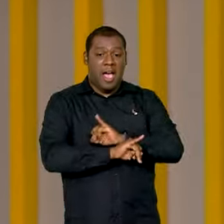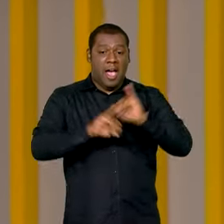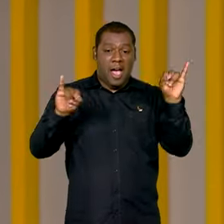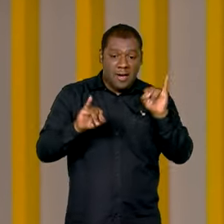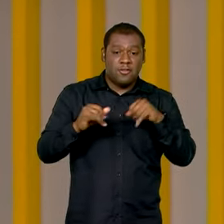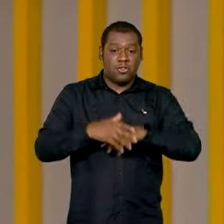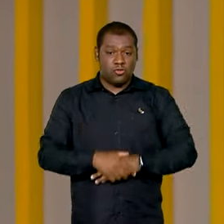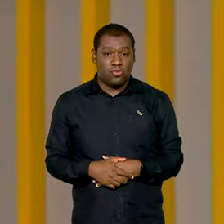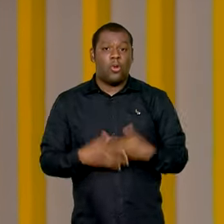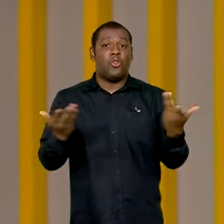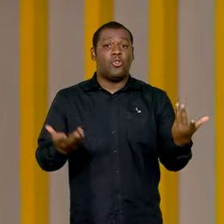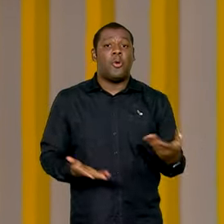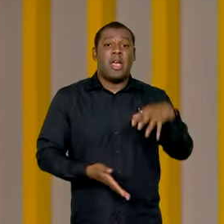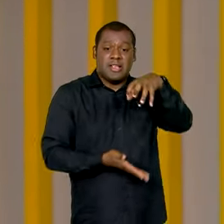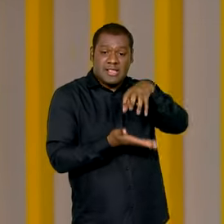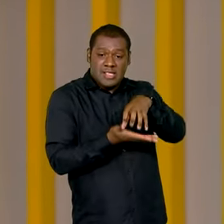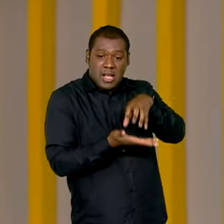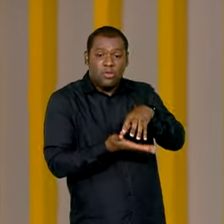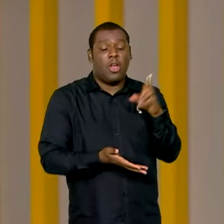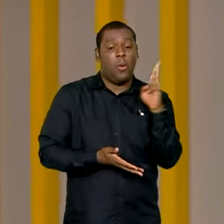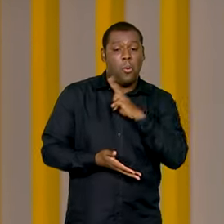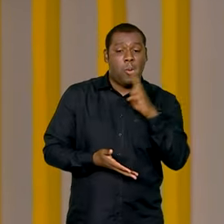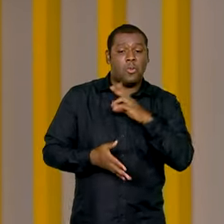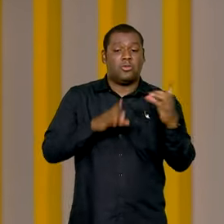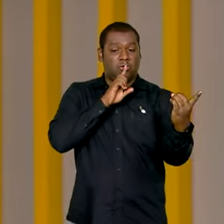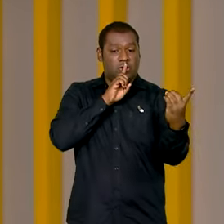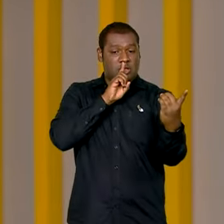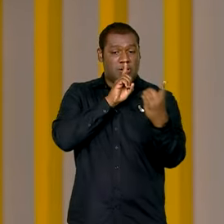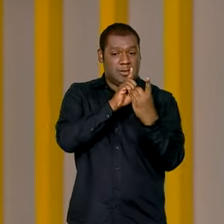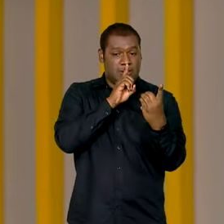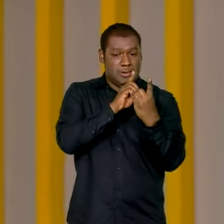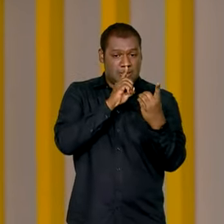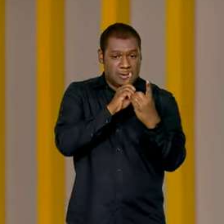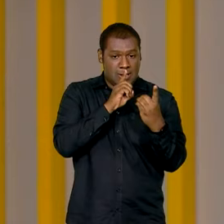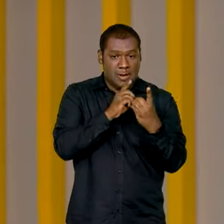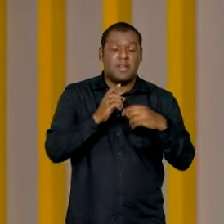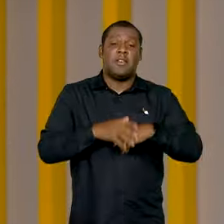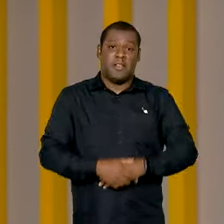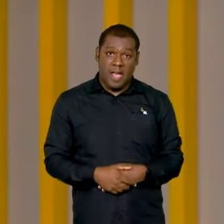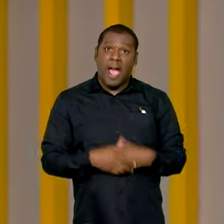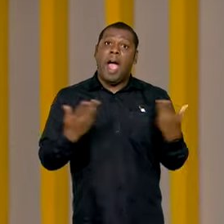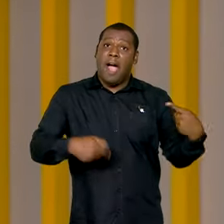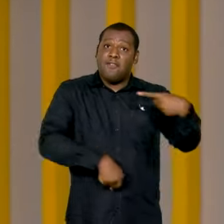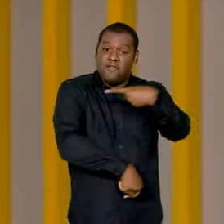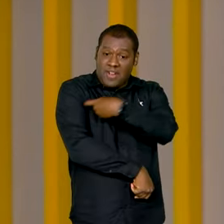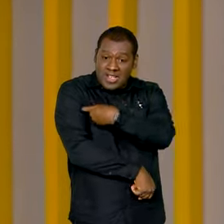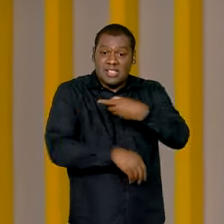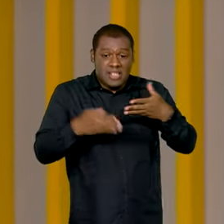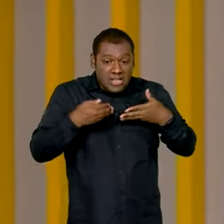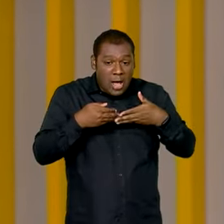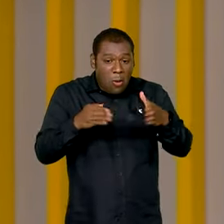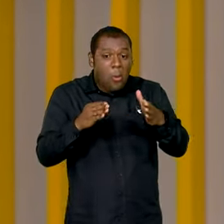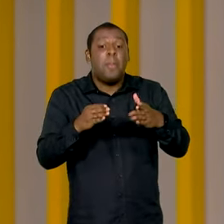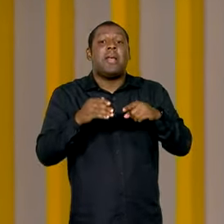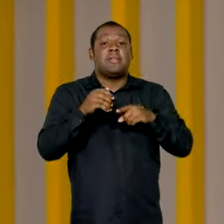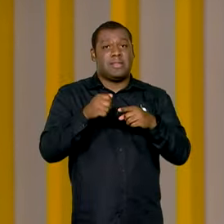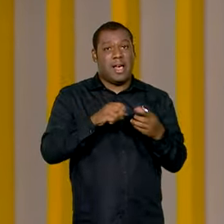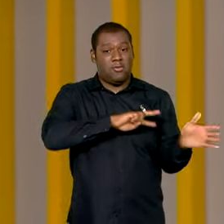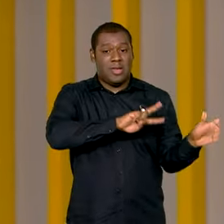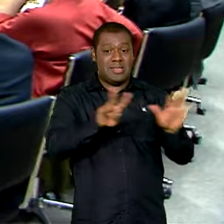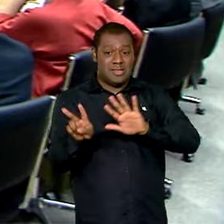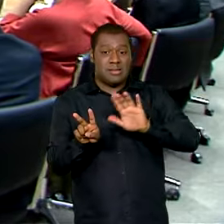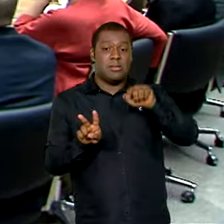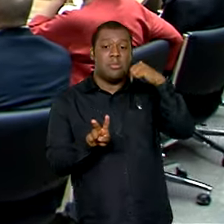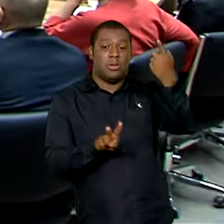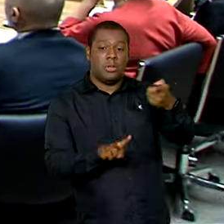Operações de Emergência da Dengue e reforçou que as vacinas começam a ser distribuídas aos municípios na semana que vem.